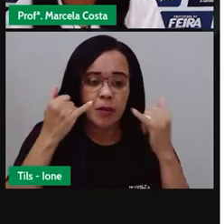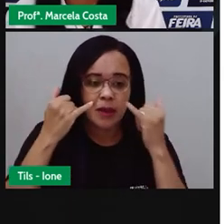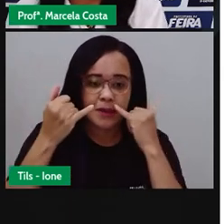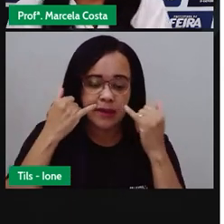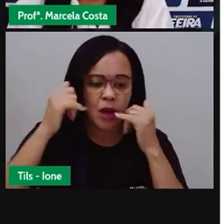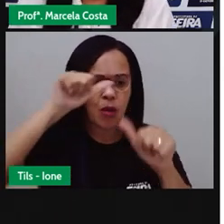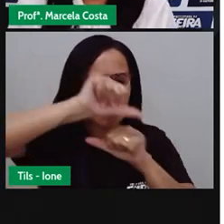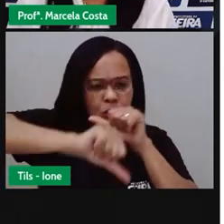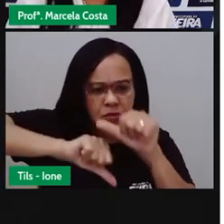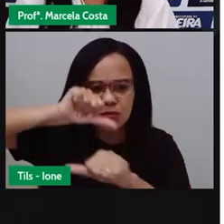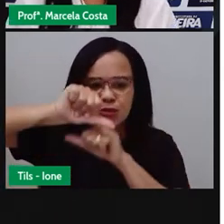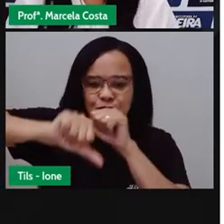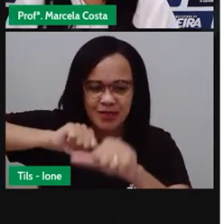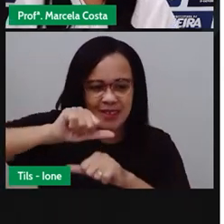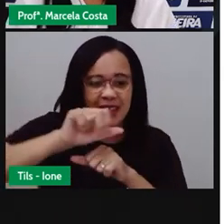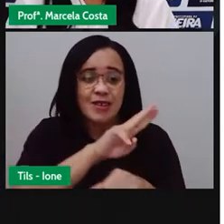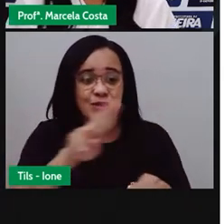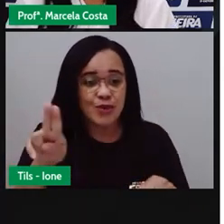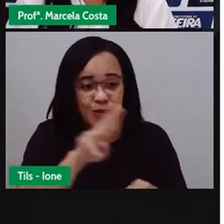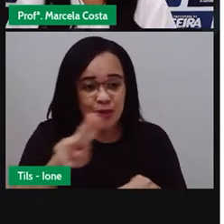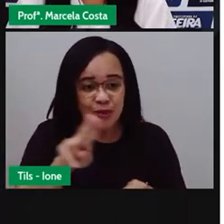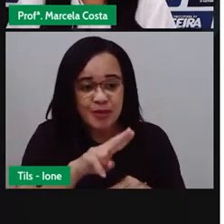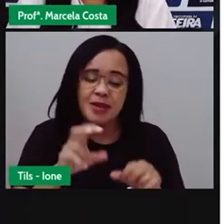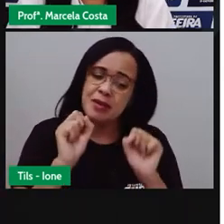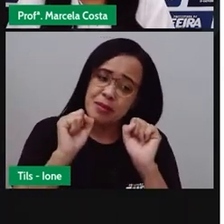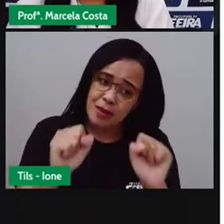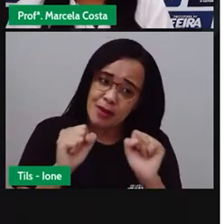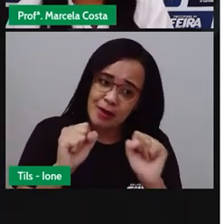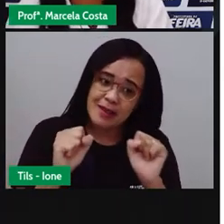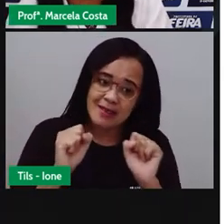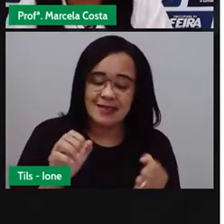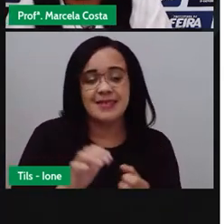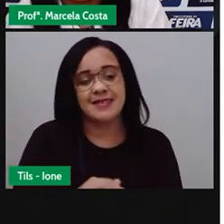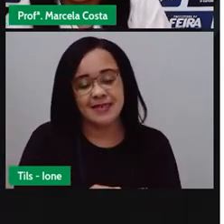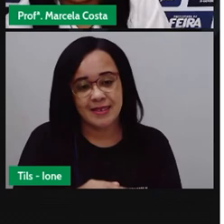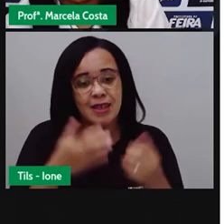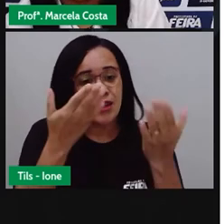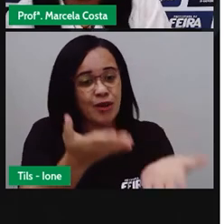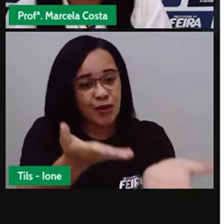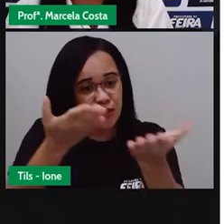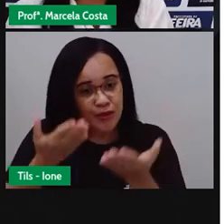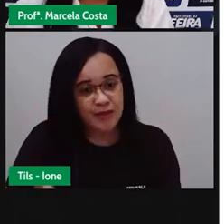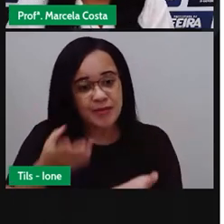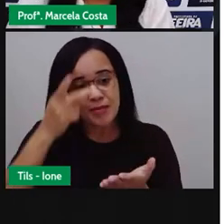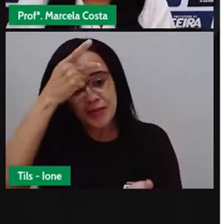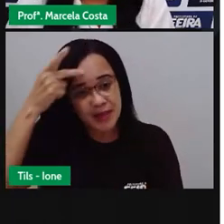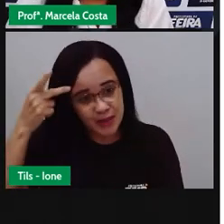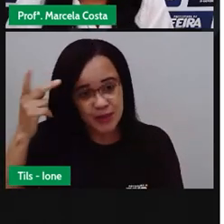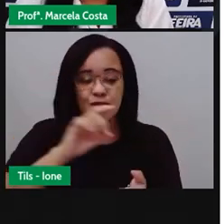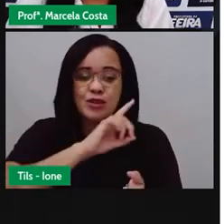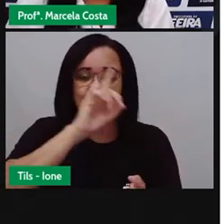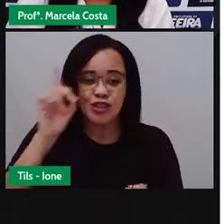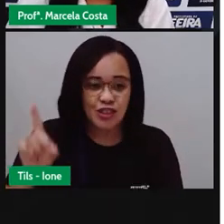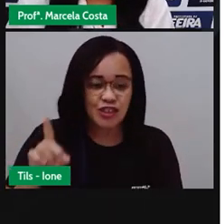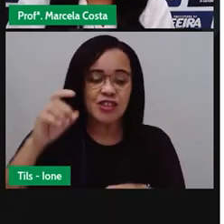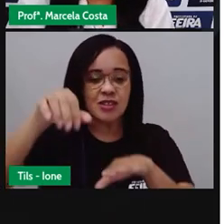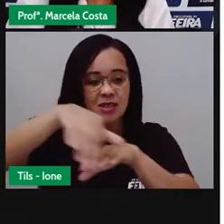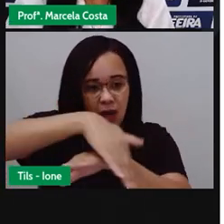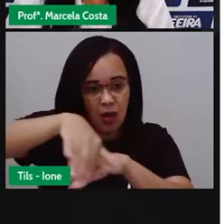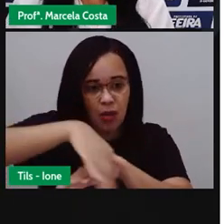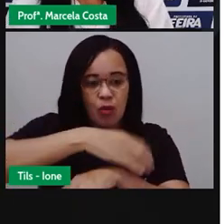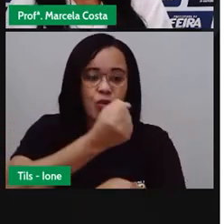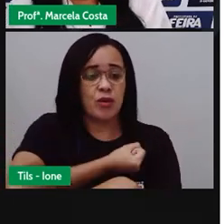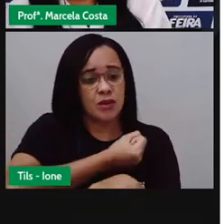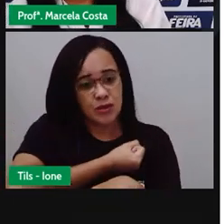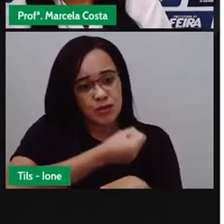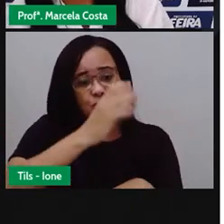evento, pelo nome do evento que você quer convidar as pessoas para ir, a data, o endereço e o local.